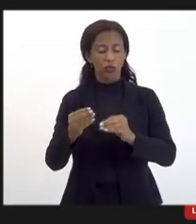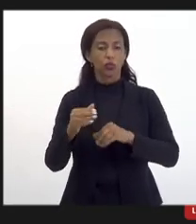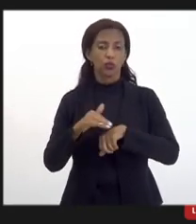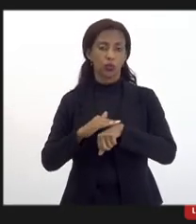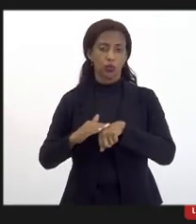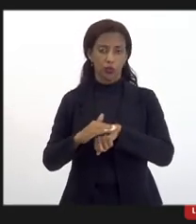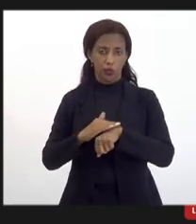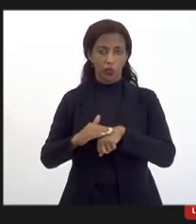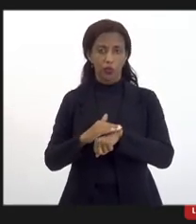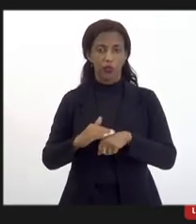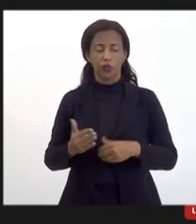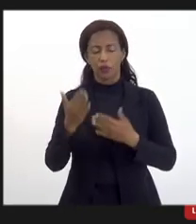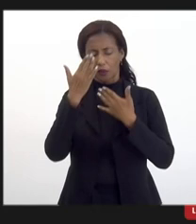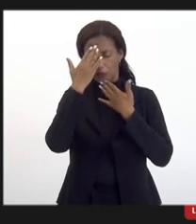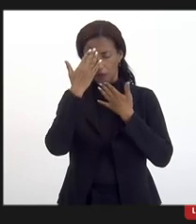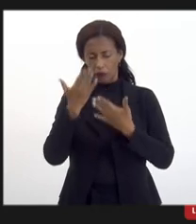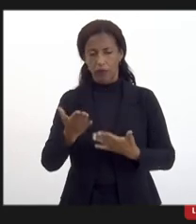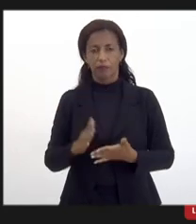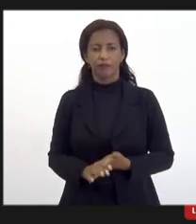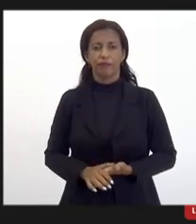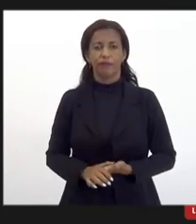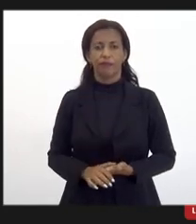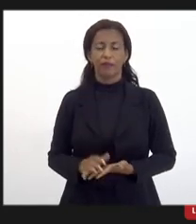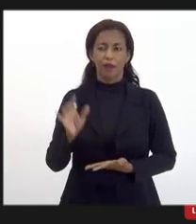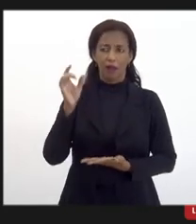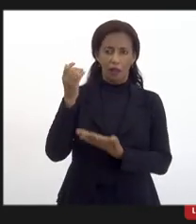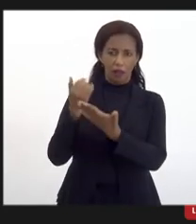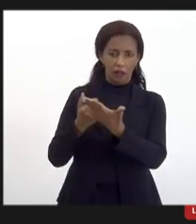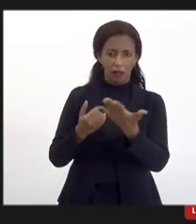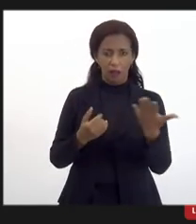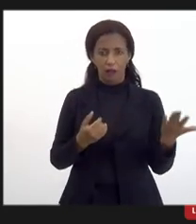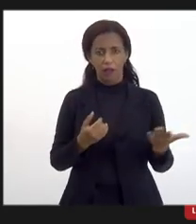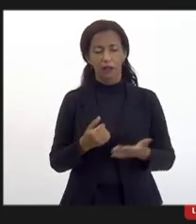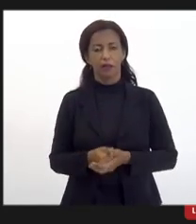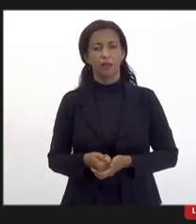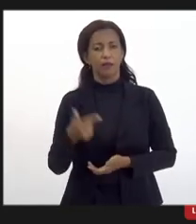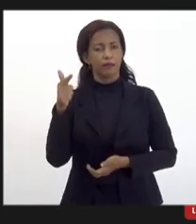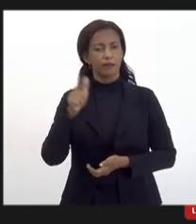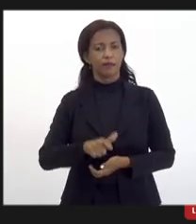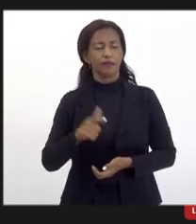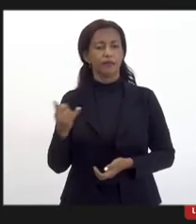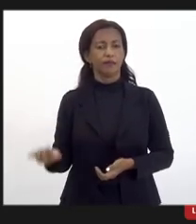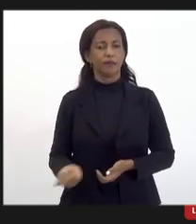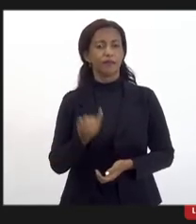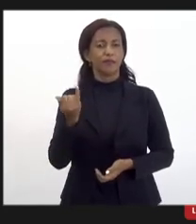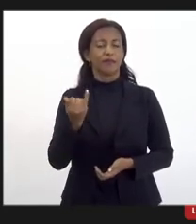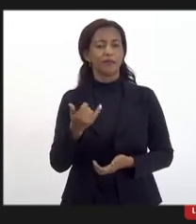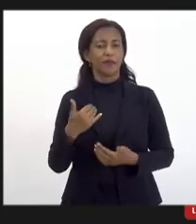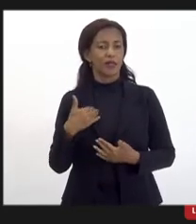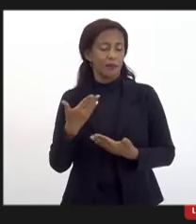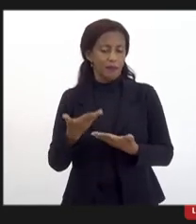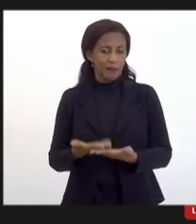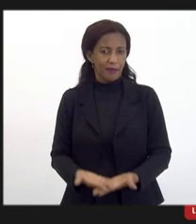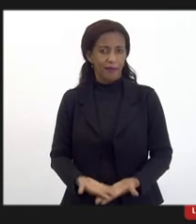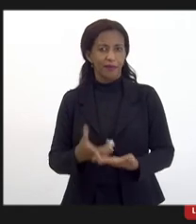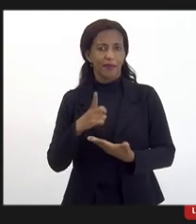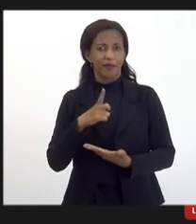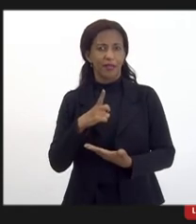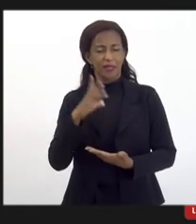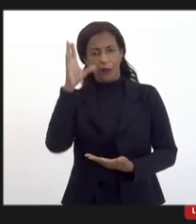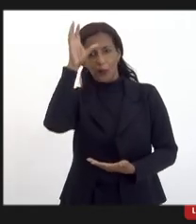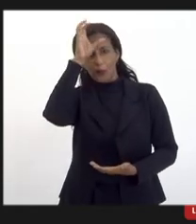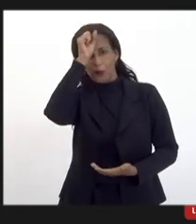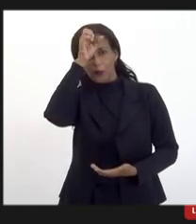conversamos então agradeço a cada um dos senhores mais uma vez por essa oportunidade que para mim tem sido um grande